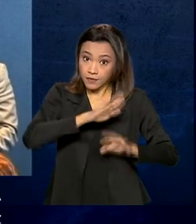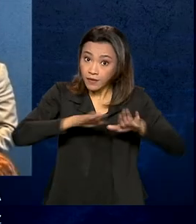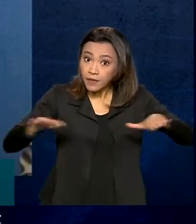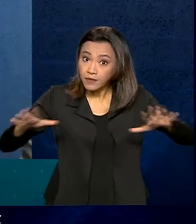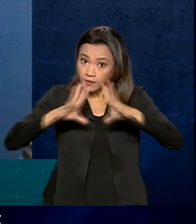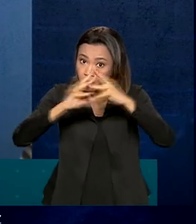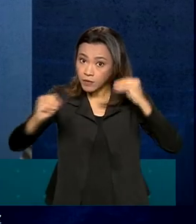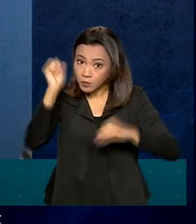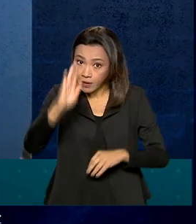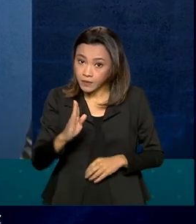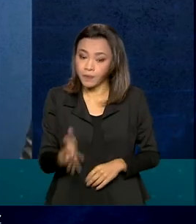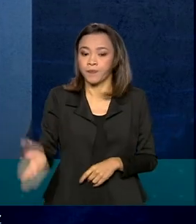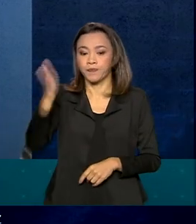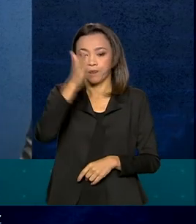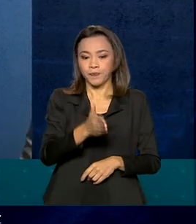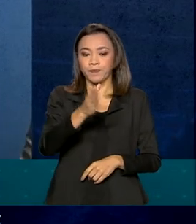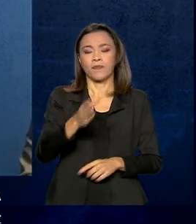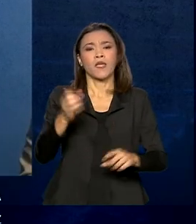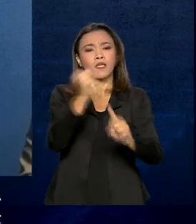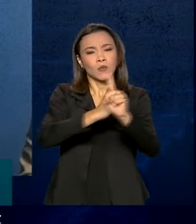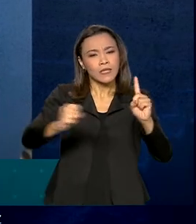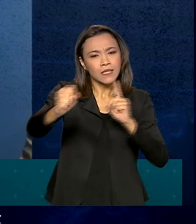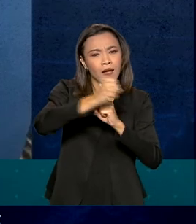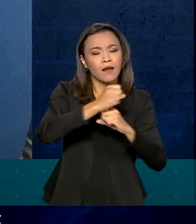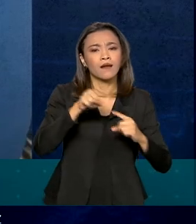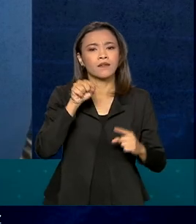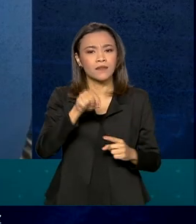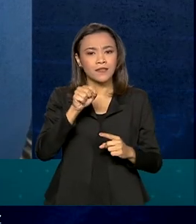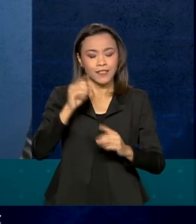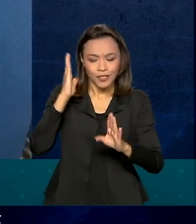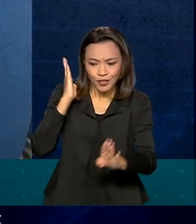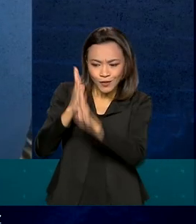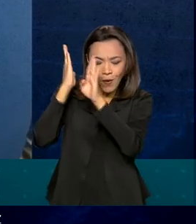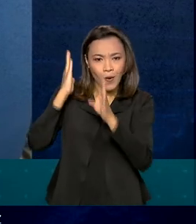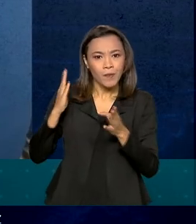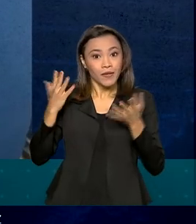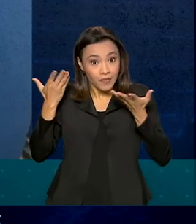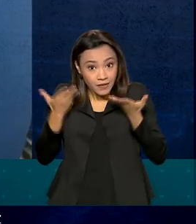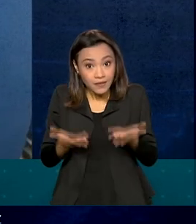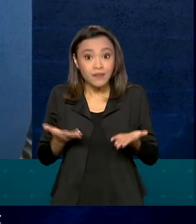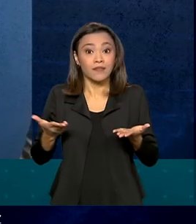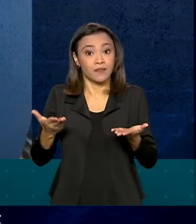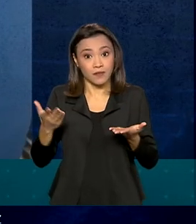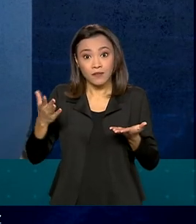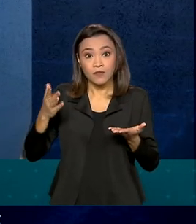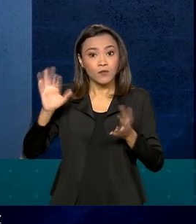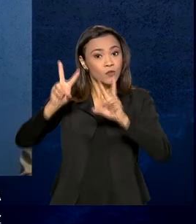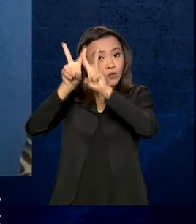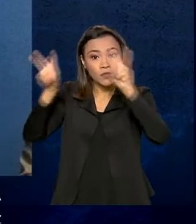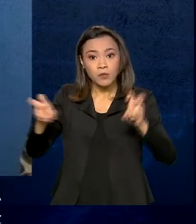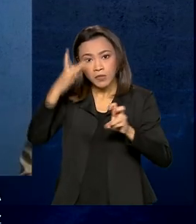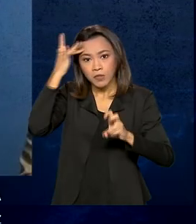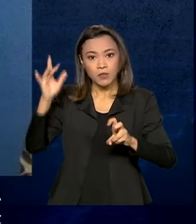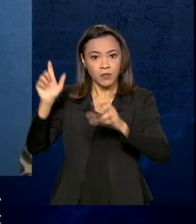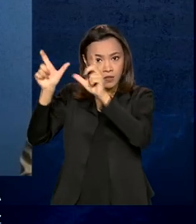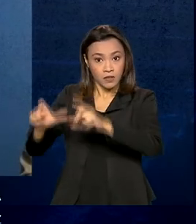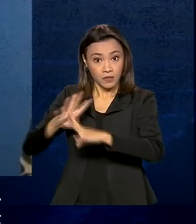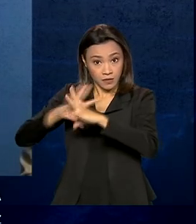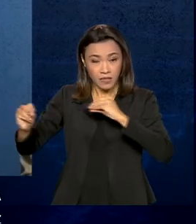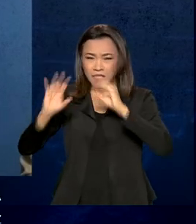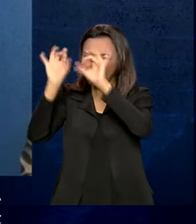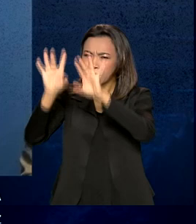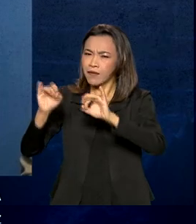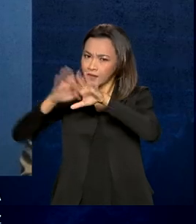Brasil. A sociedade nos cobra uma atitude em relação às pessoas desaparecidas, em especial às